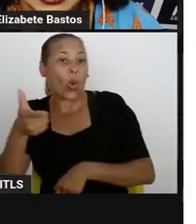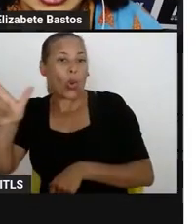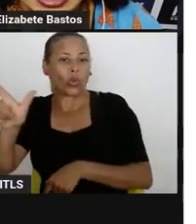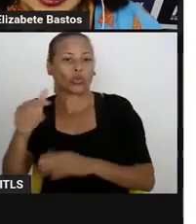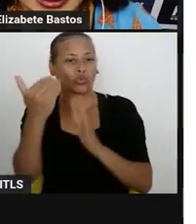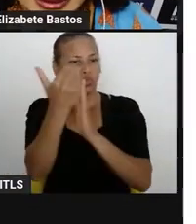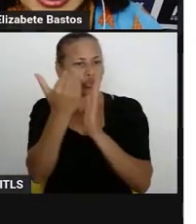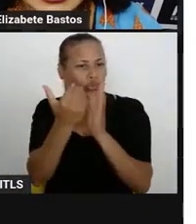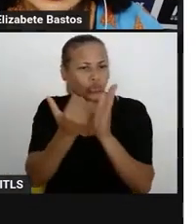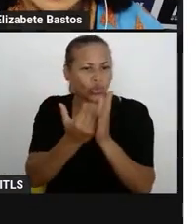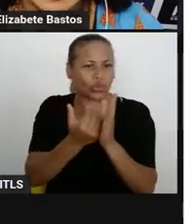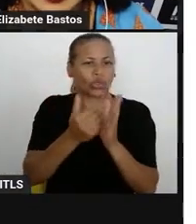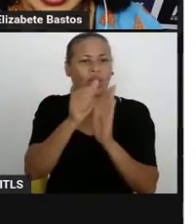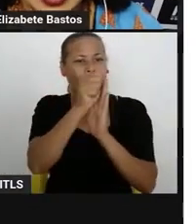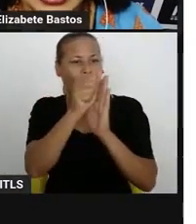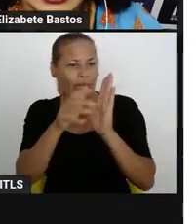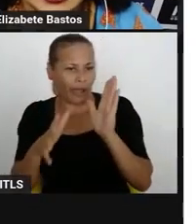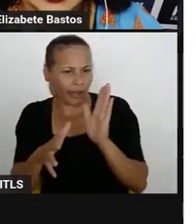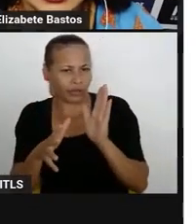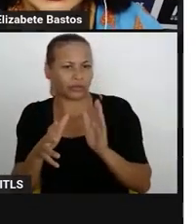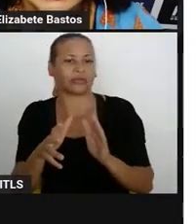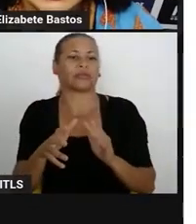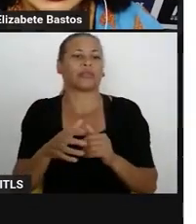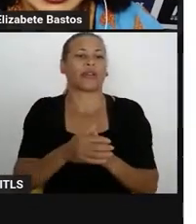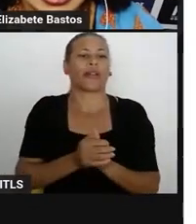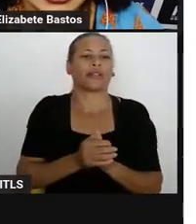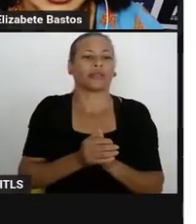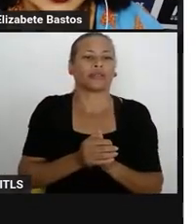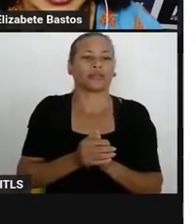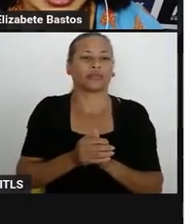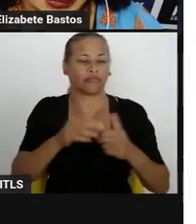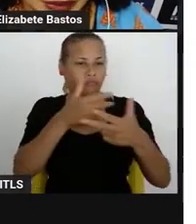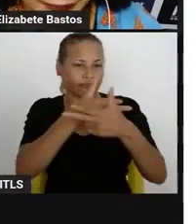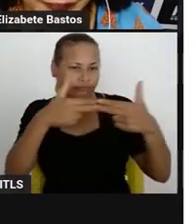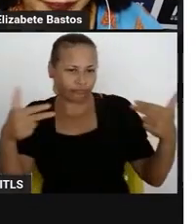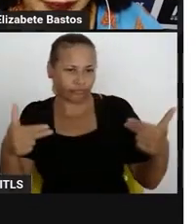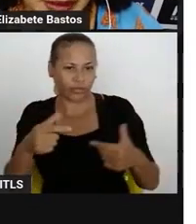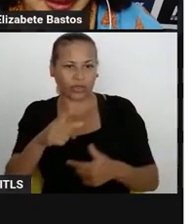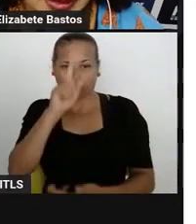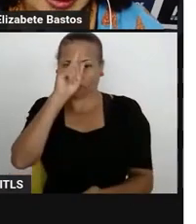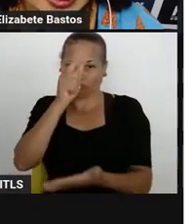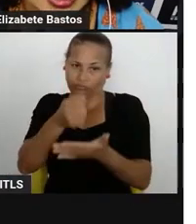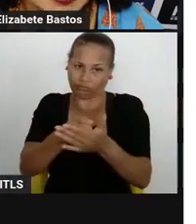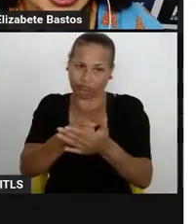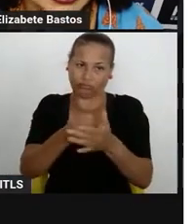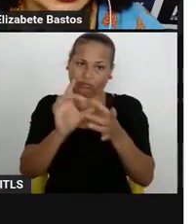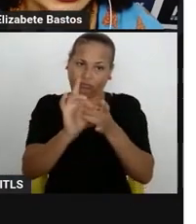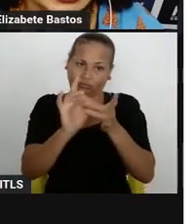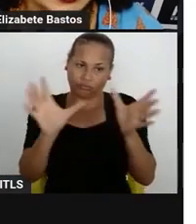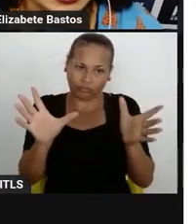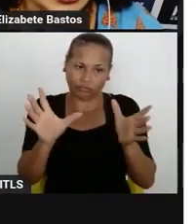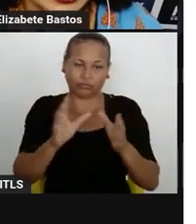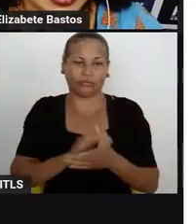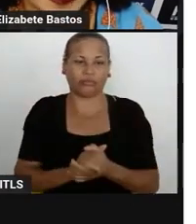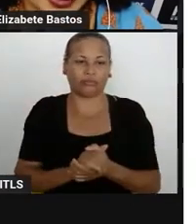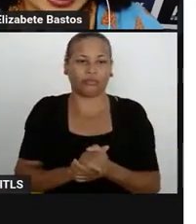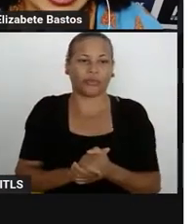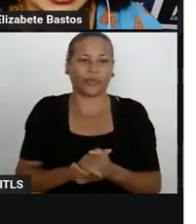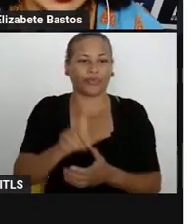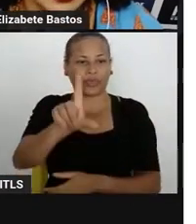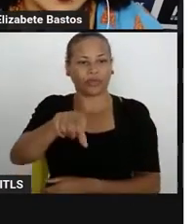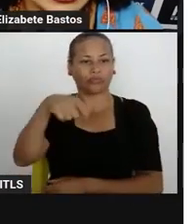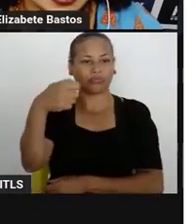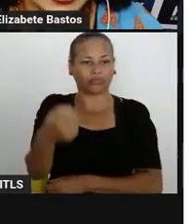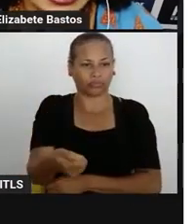6 horas aulas, para o professor de 40 horas, será de livre escolha. Lembrando que, quando tiver a